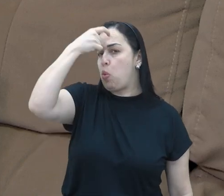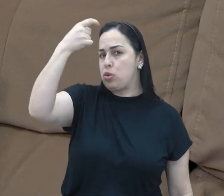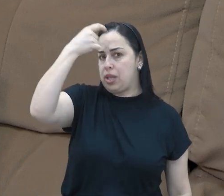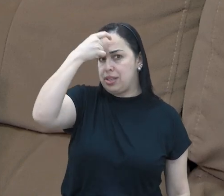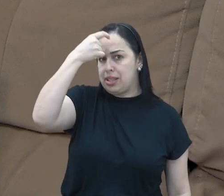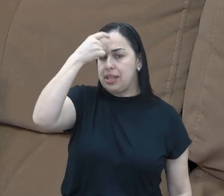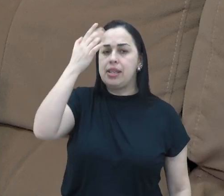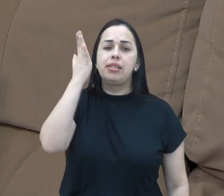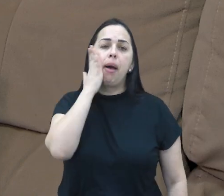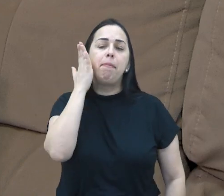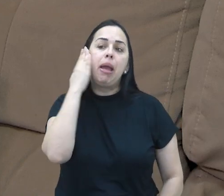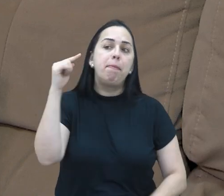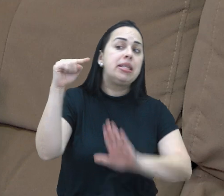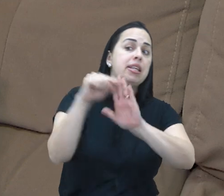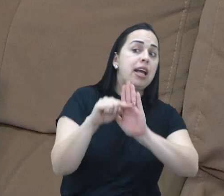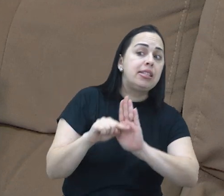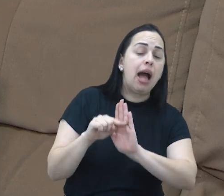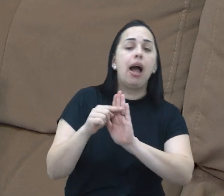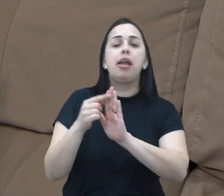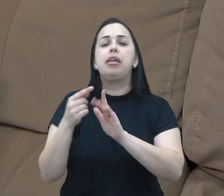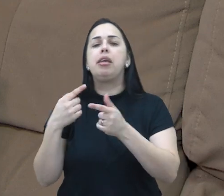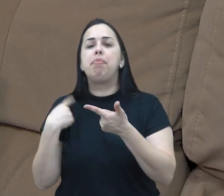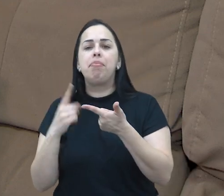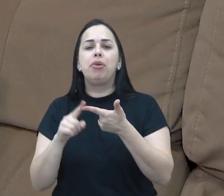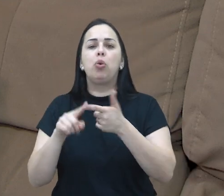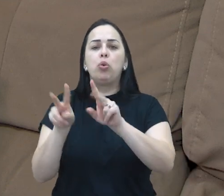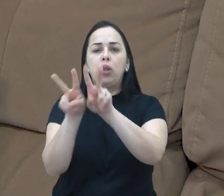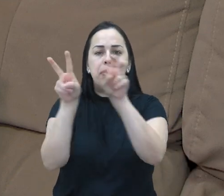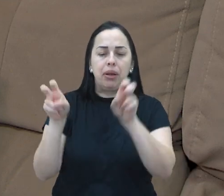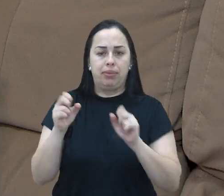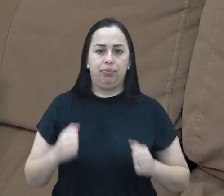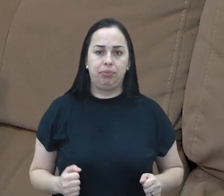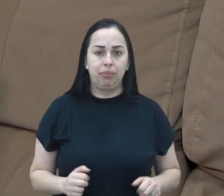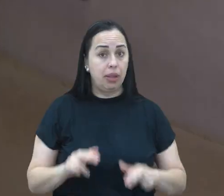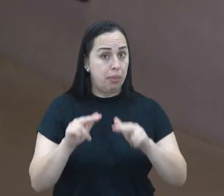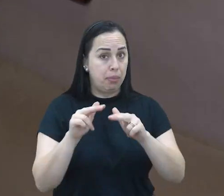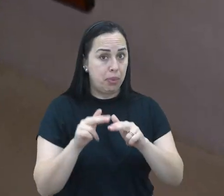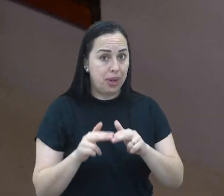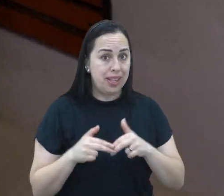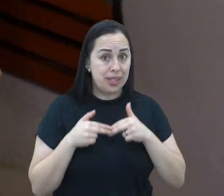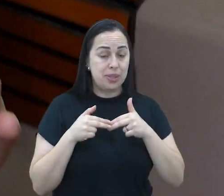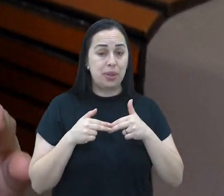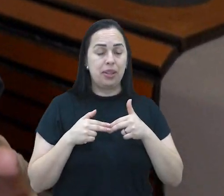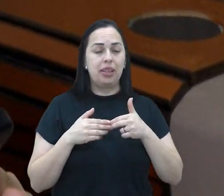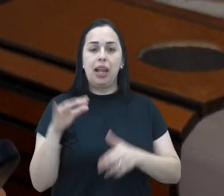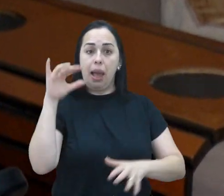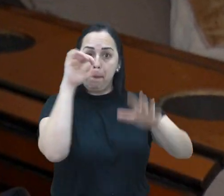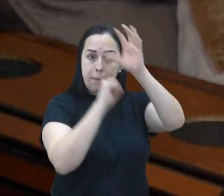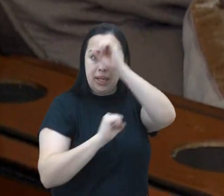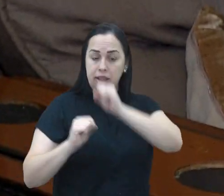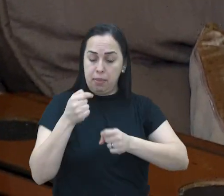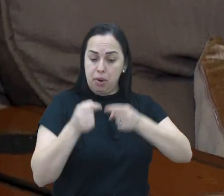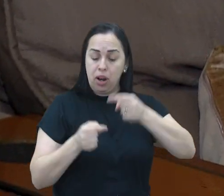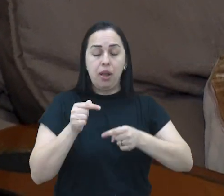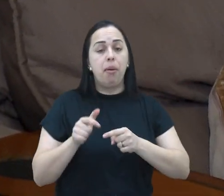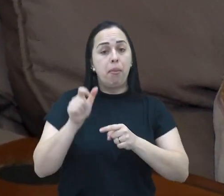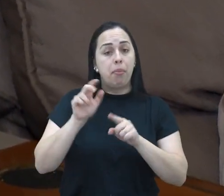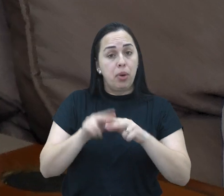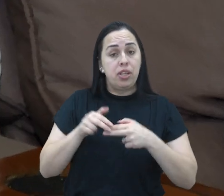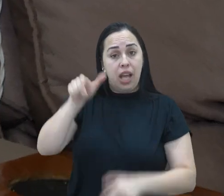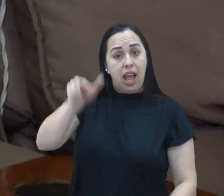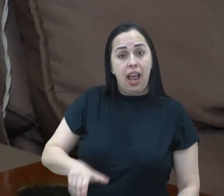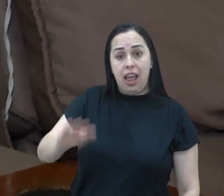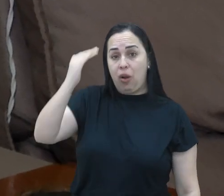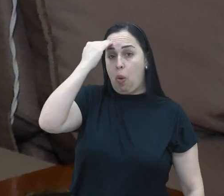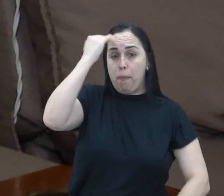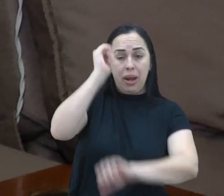consciência e saber onde pesquisar e procurar informações sobre o assunto. Foi esse contato com o tema da política que fez a